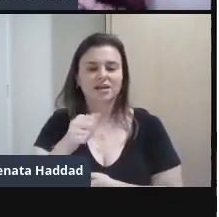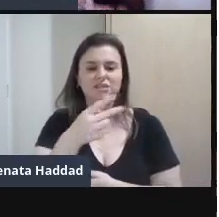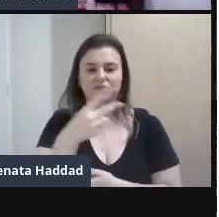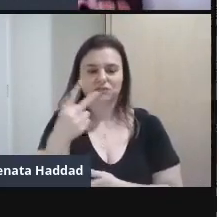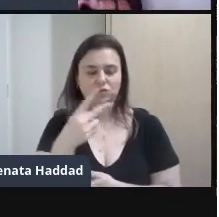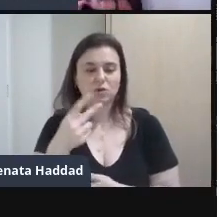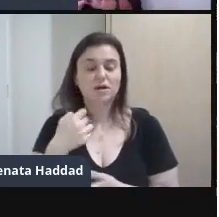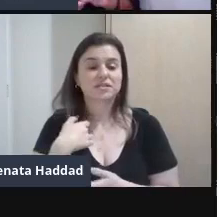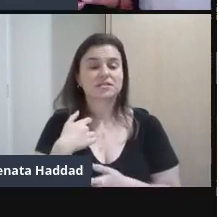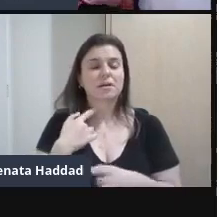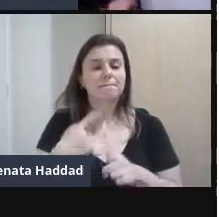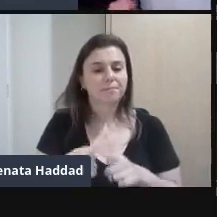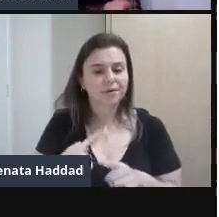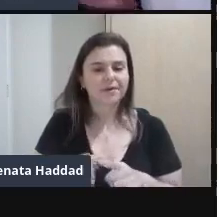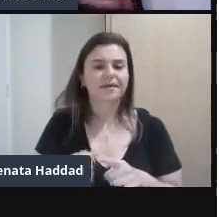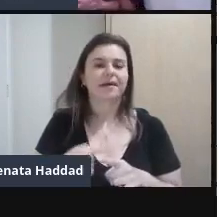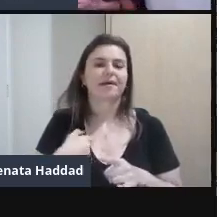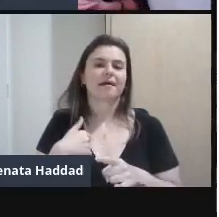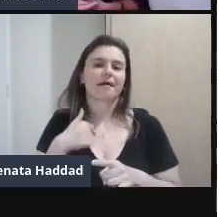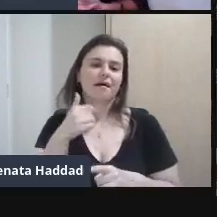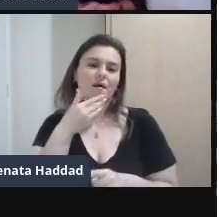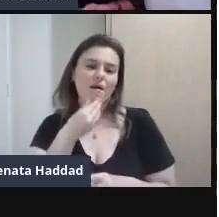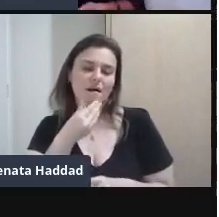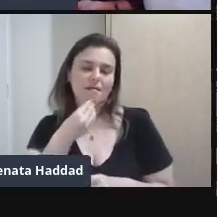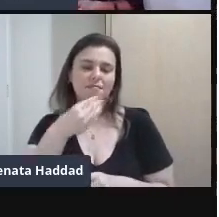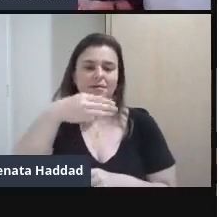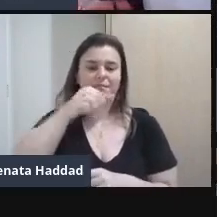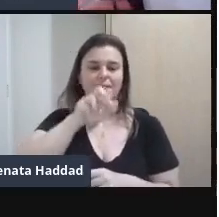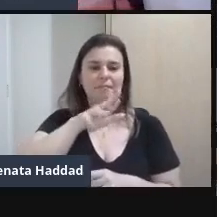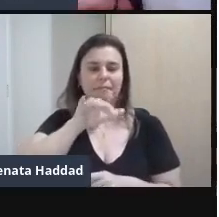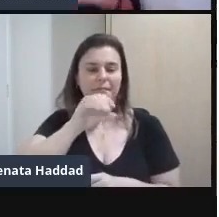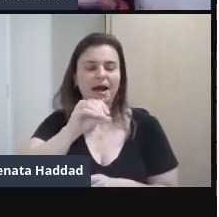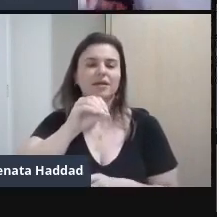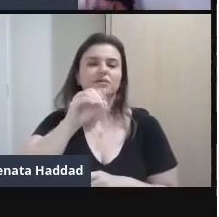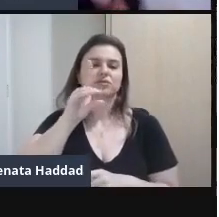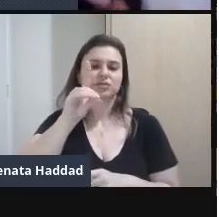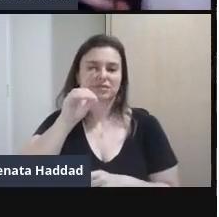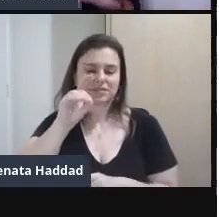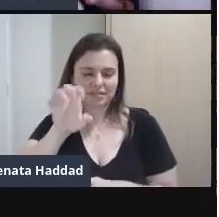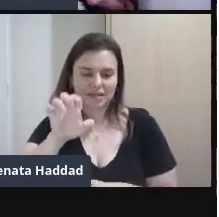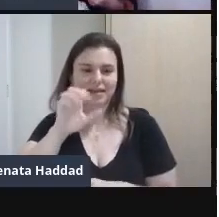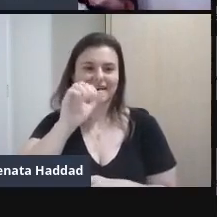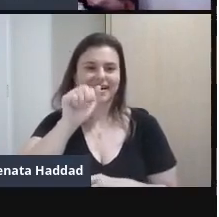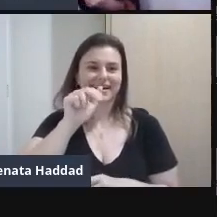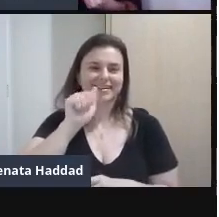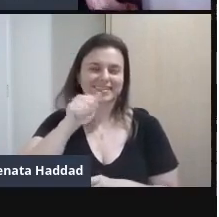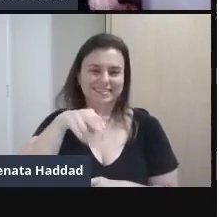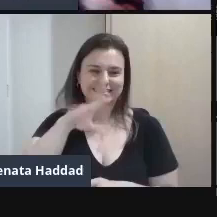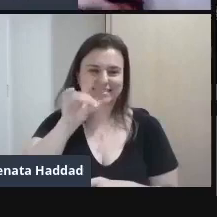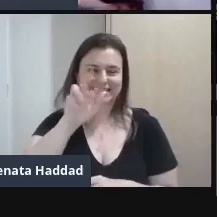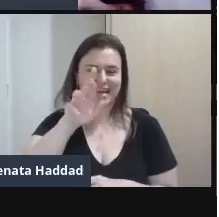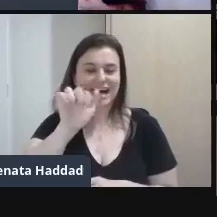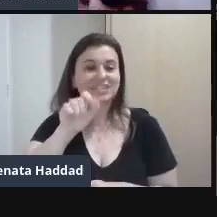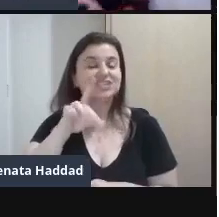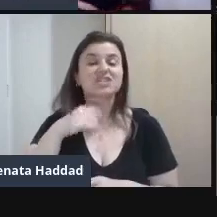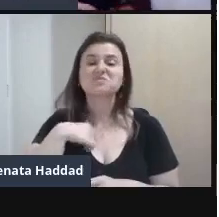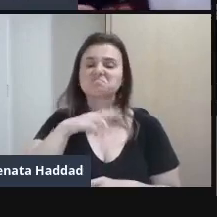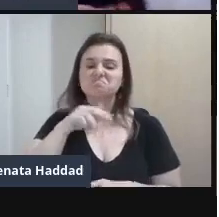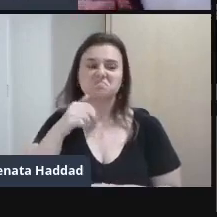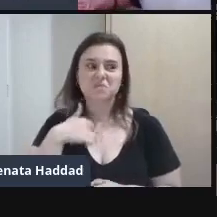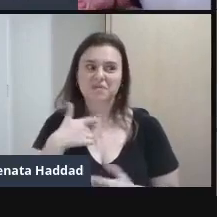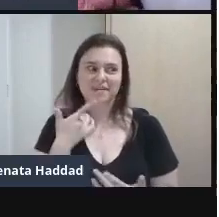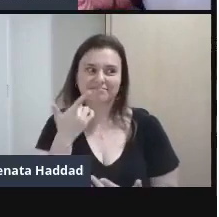Mário de Andrade A Anitta era apaixonada Por Mário de Andrade Nunca foi correspondida Nesse nível De amor